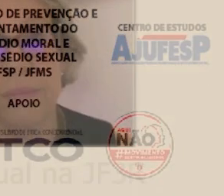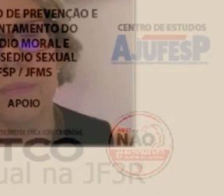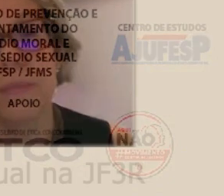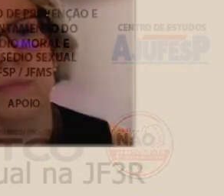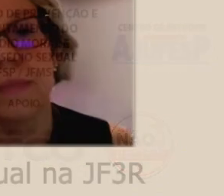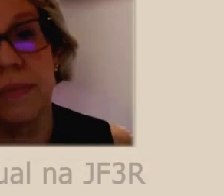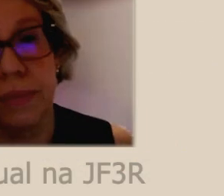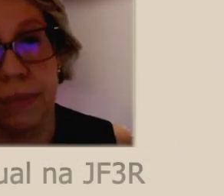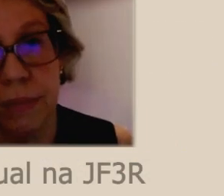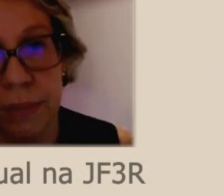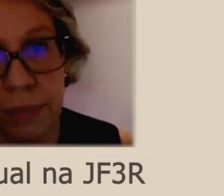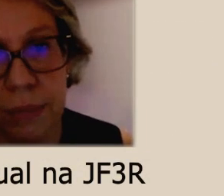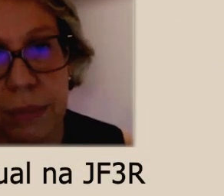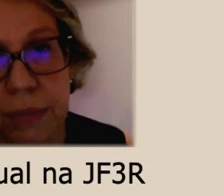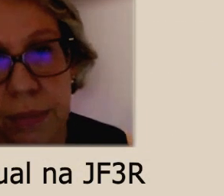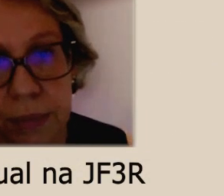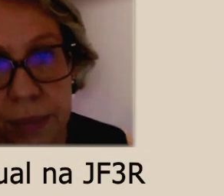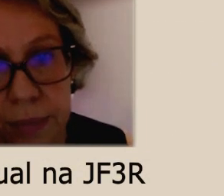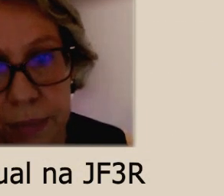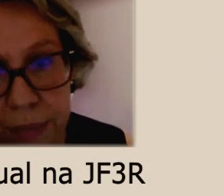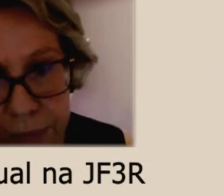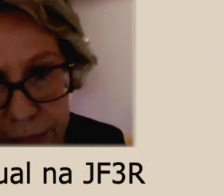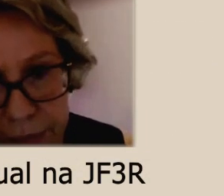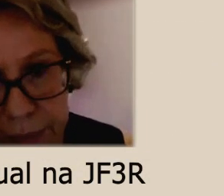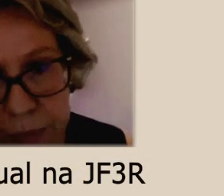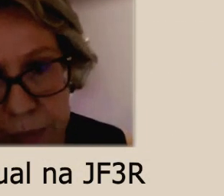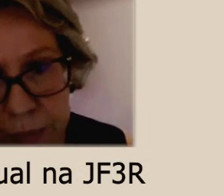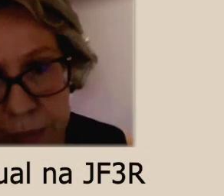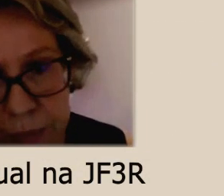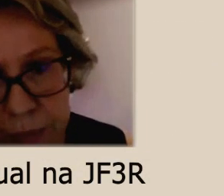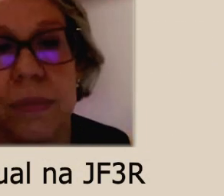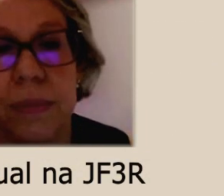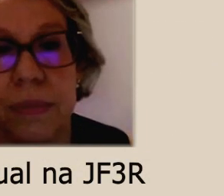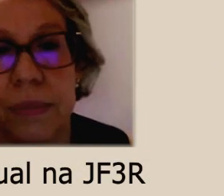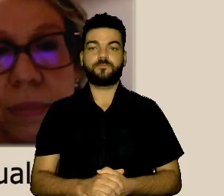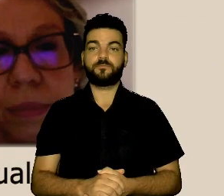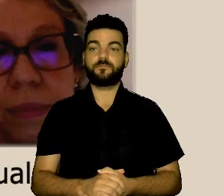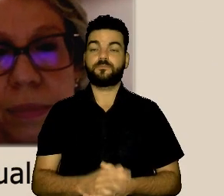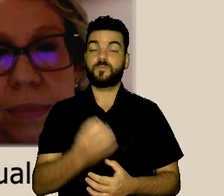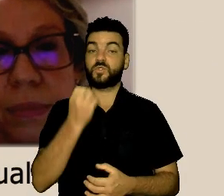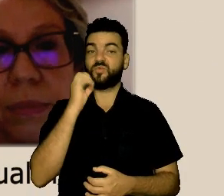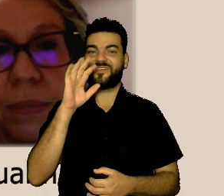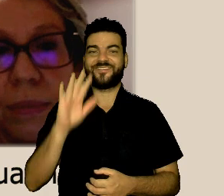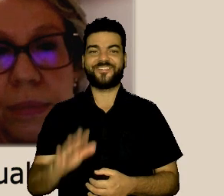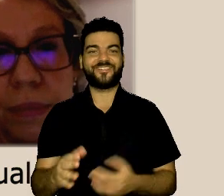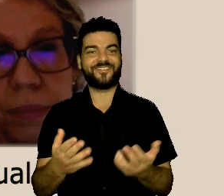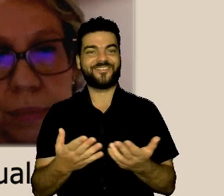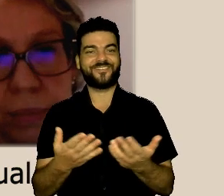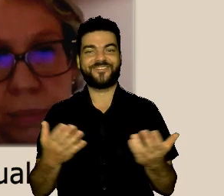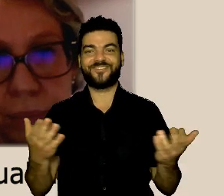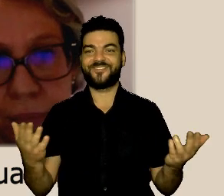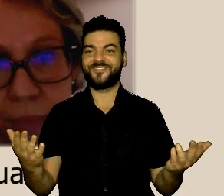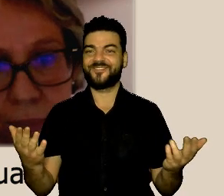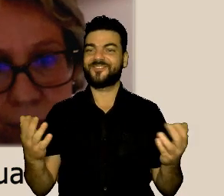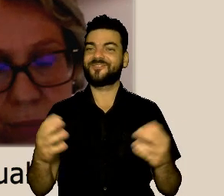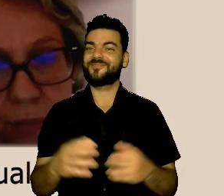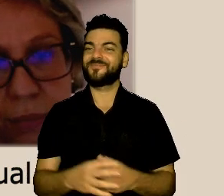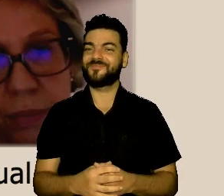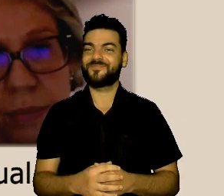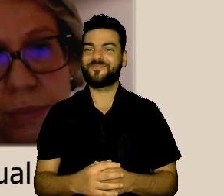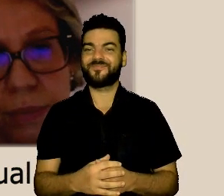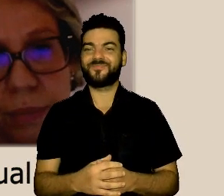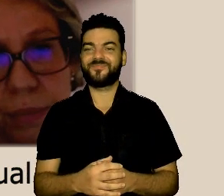Boa tarde a todas, todos e todes. Nós estamos reiniciando